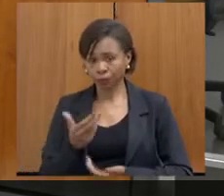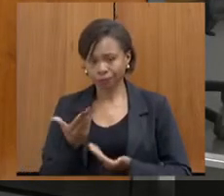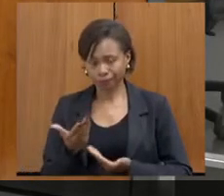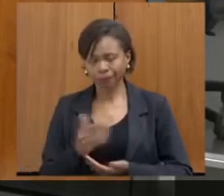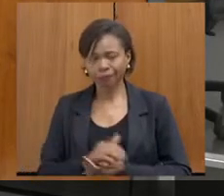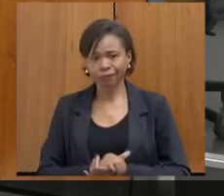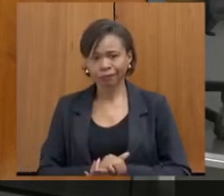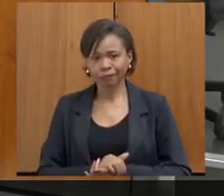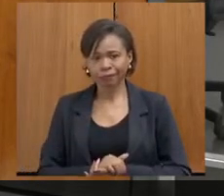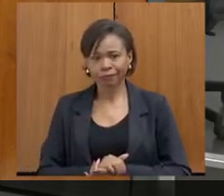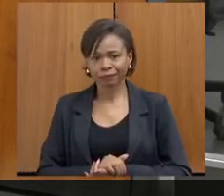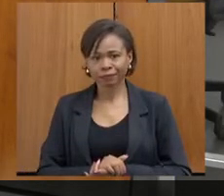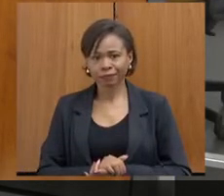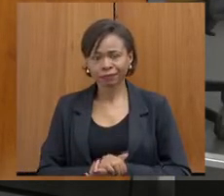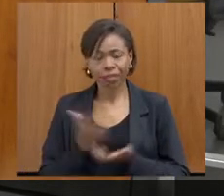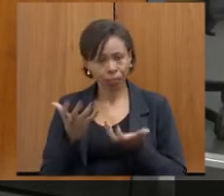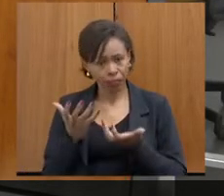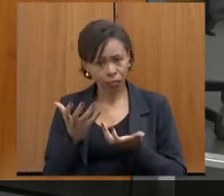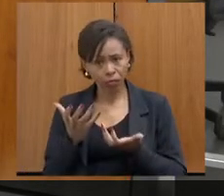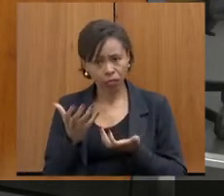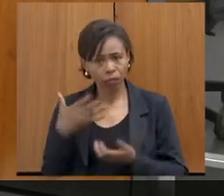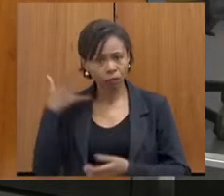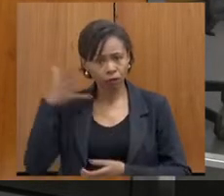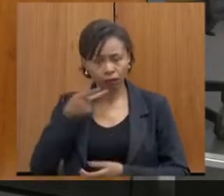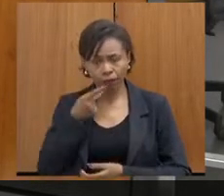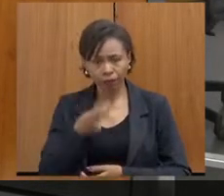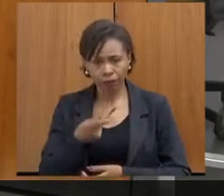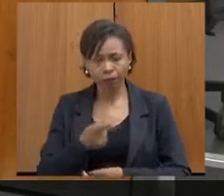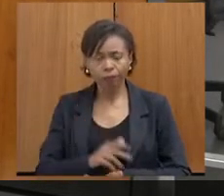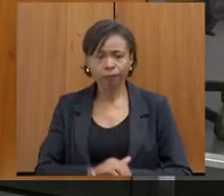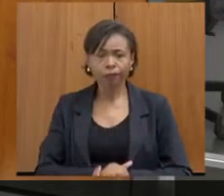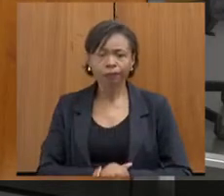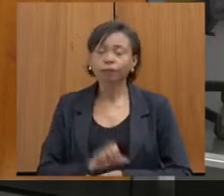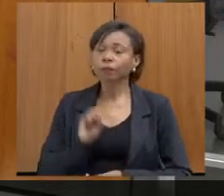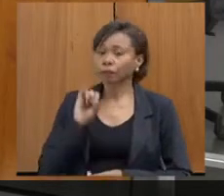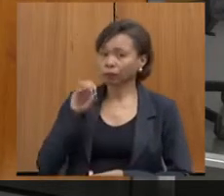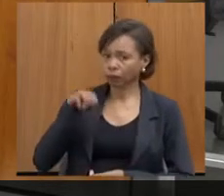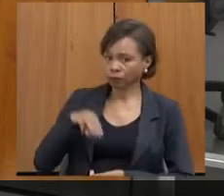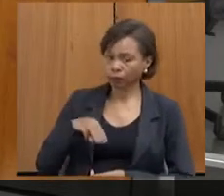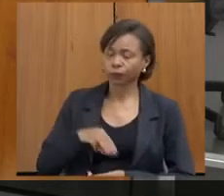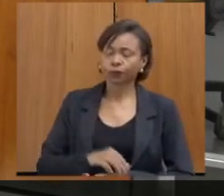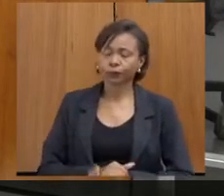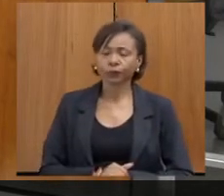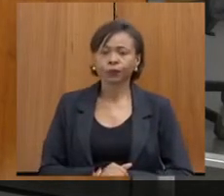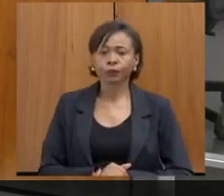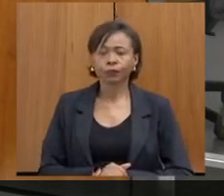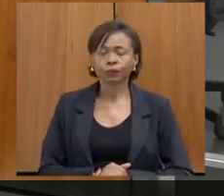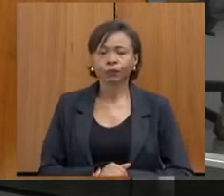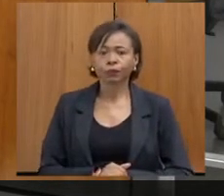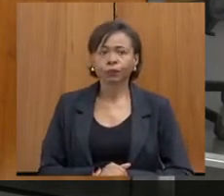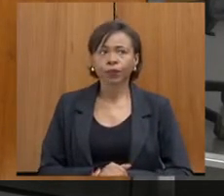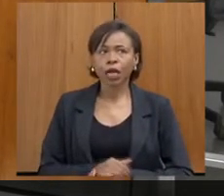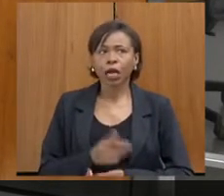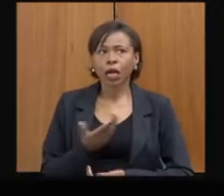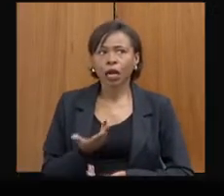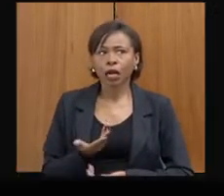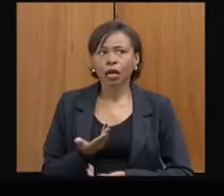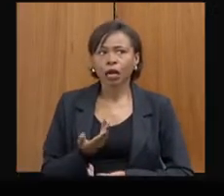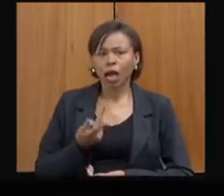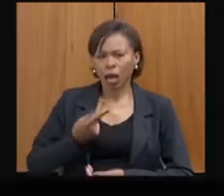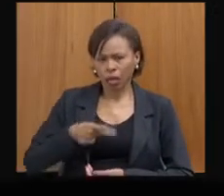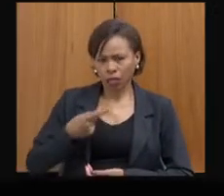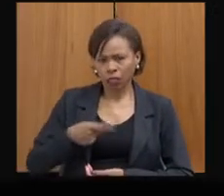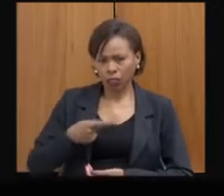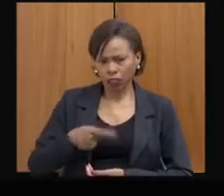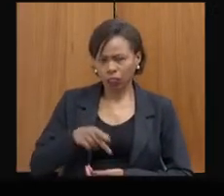você gostaria de fazer uso da palavra? Sim. O diferencial que eu percebo muito aqui no